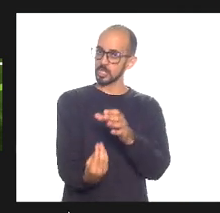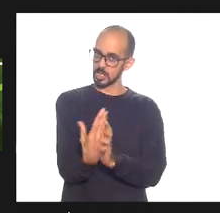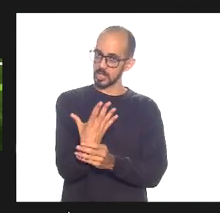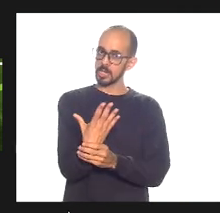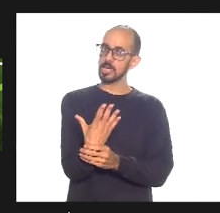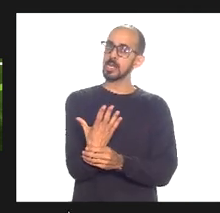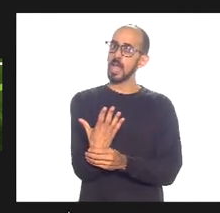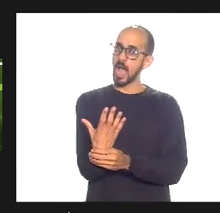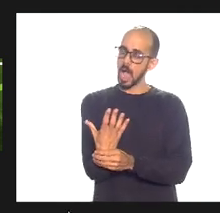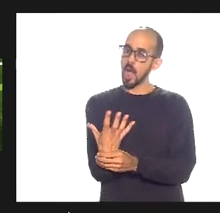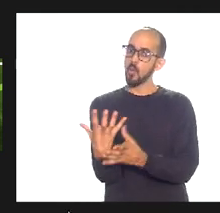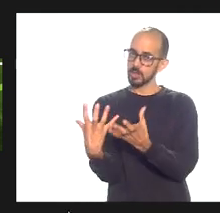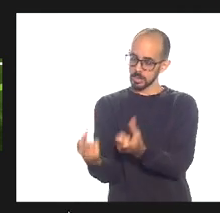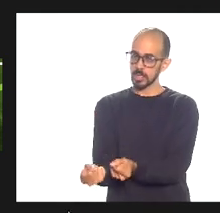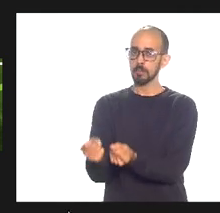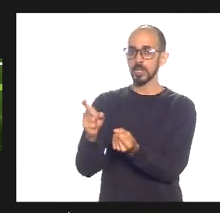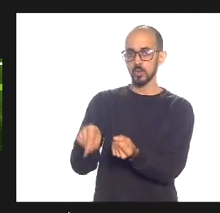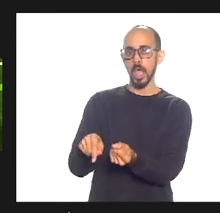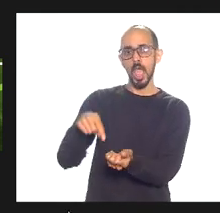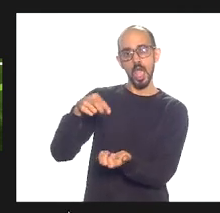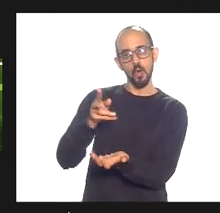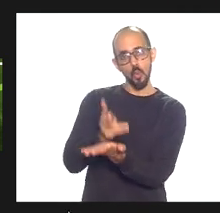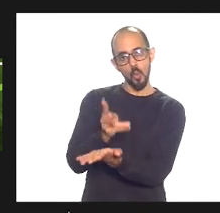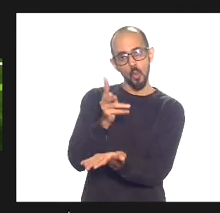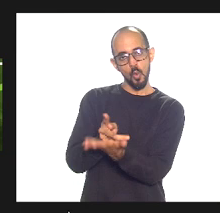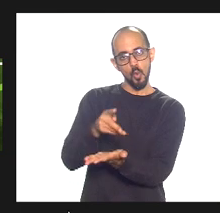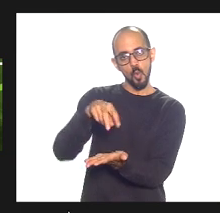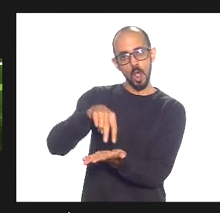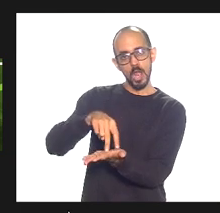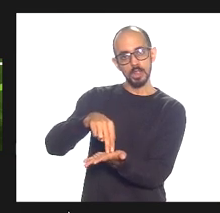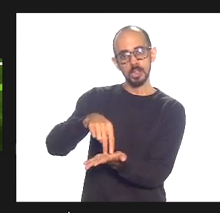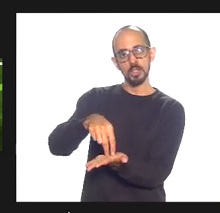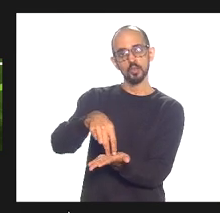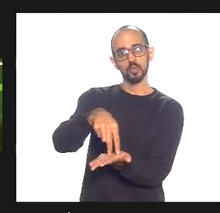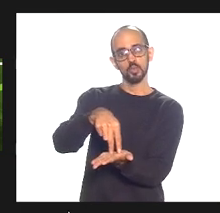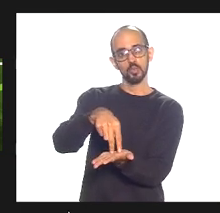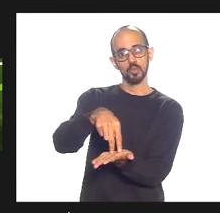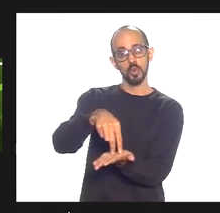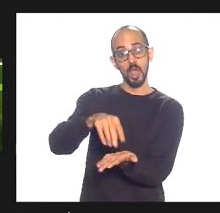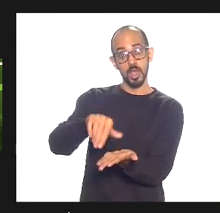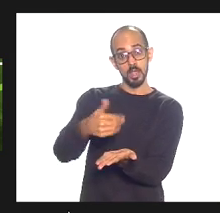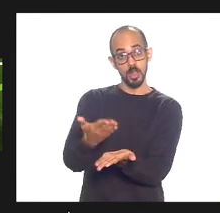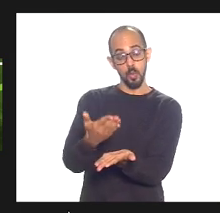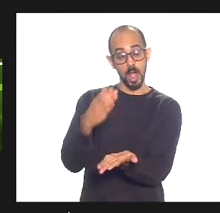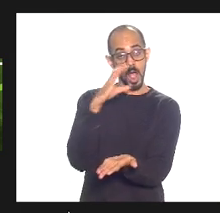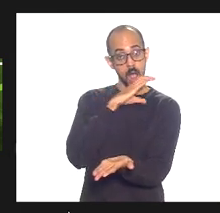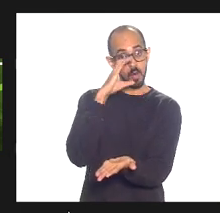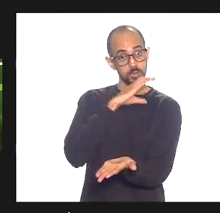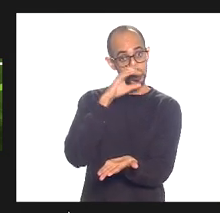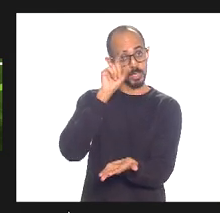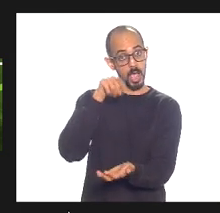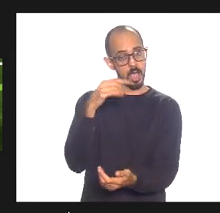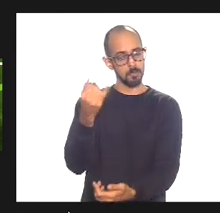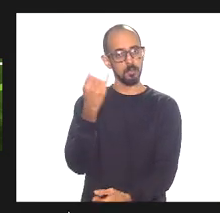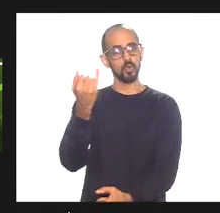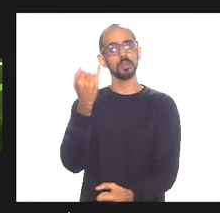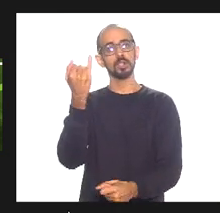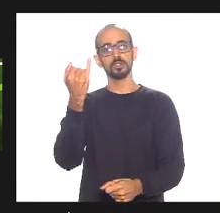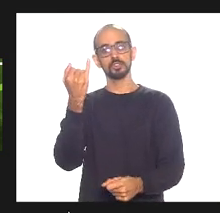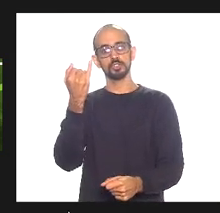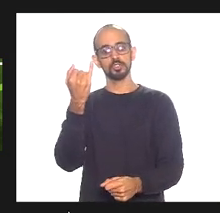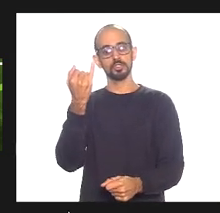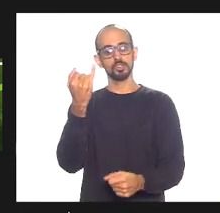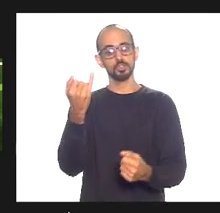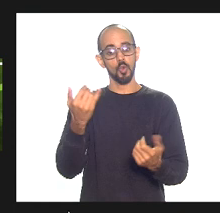significa nos manter de pé e eu repito a velocidade que deve ser discutida é fundamental hoje o que não